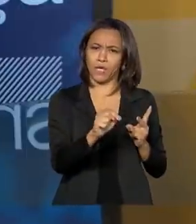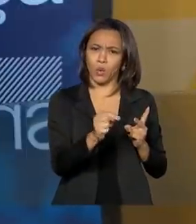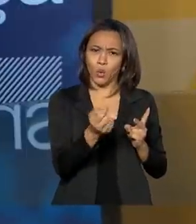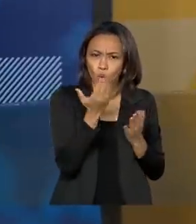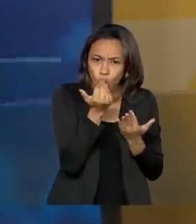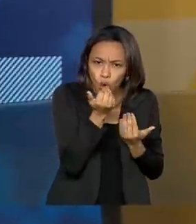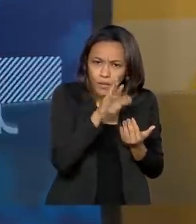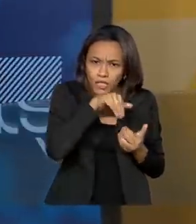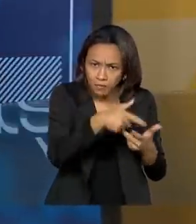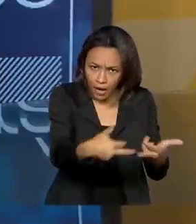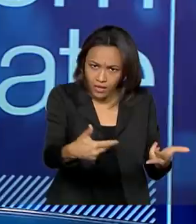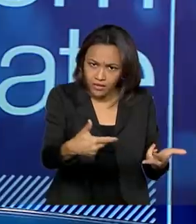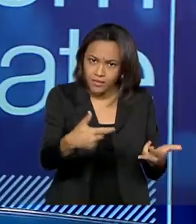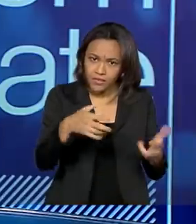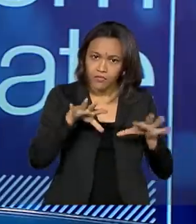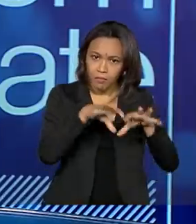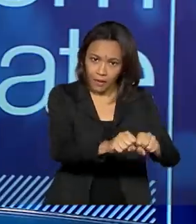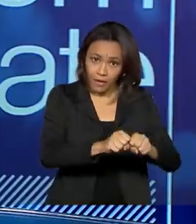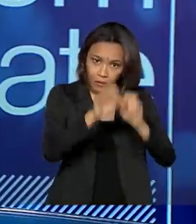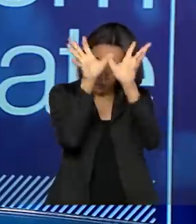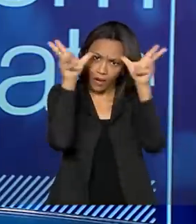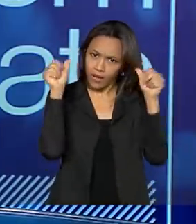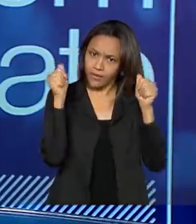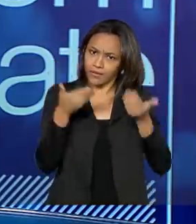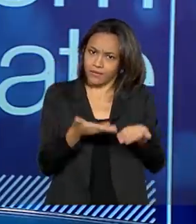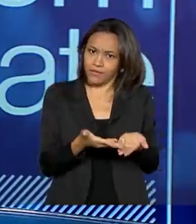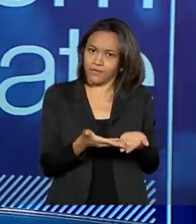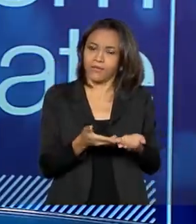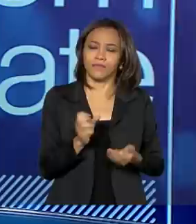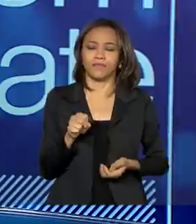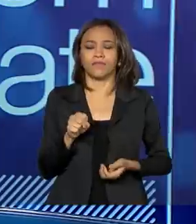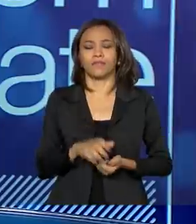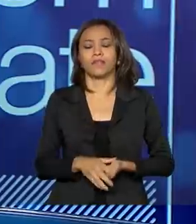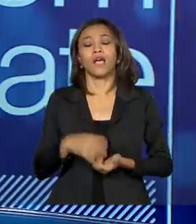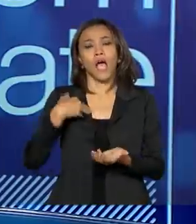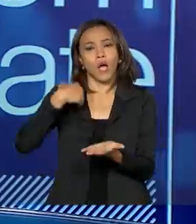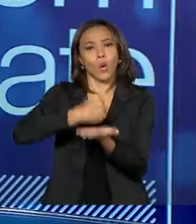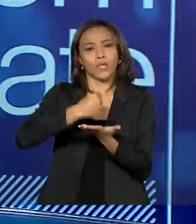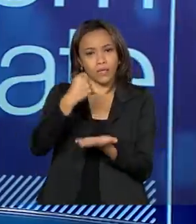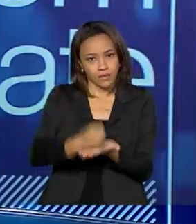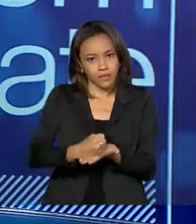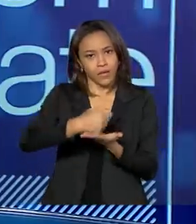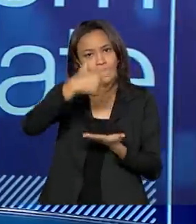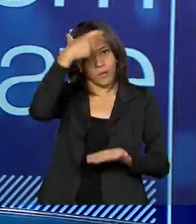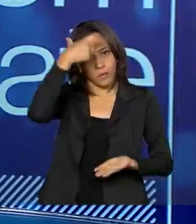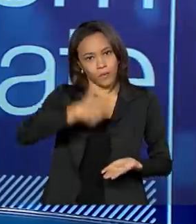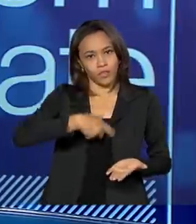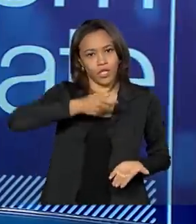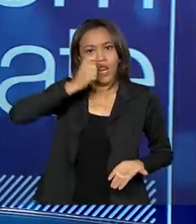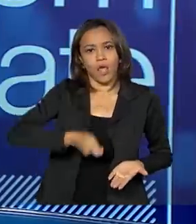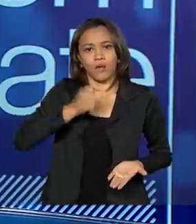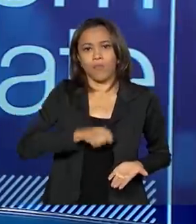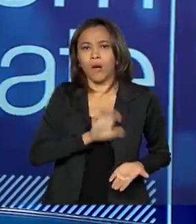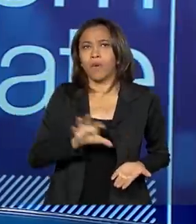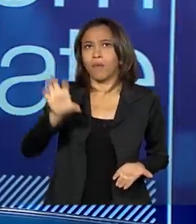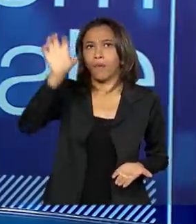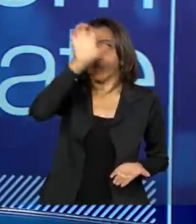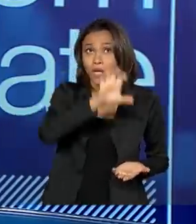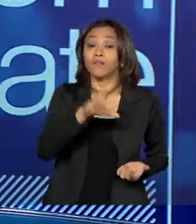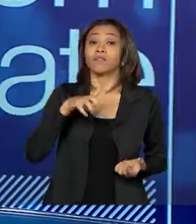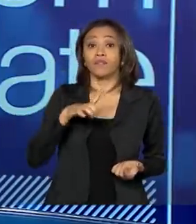Acre, foi isso? Exatamente. Ração animal, né? Exatamente. Além da contratação de leiloeiros em todo o território nacional, nós fizemos algumas